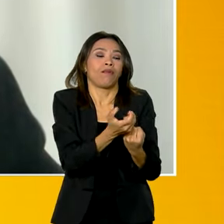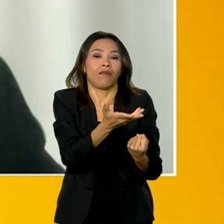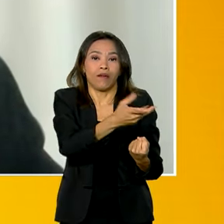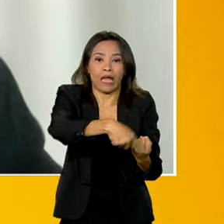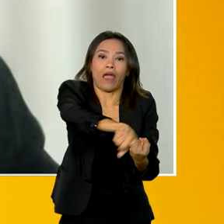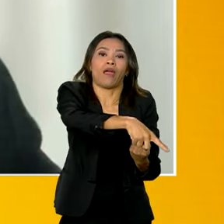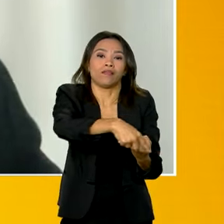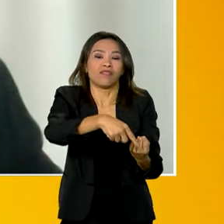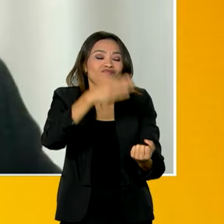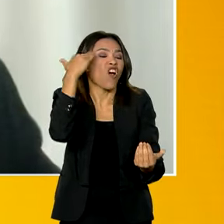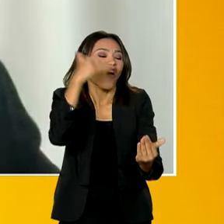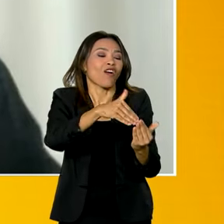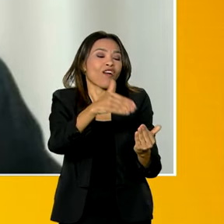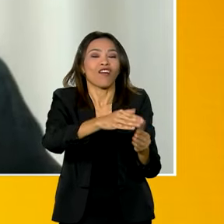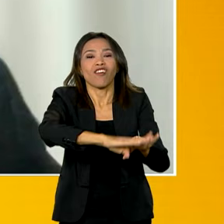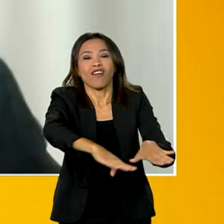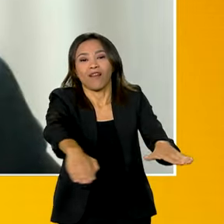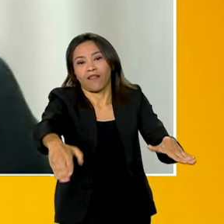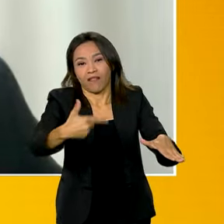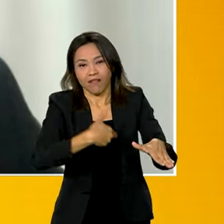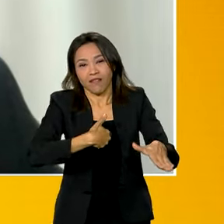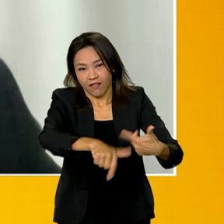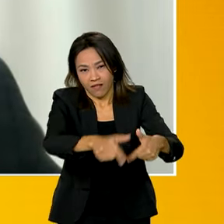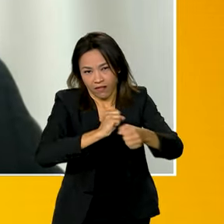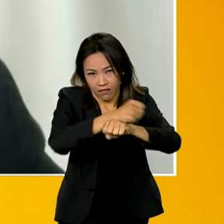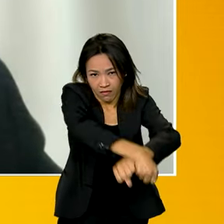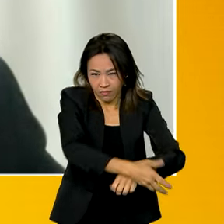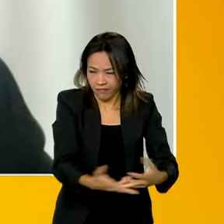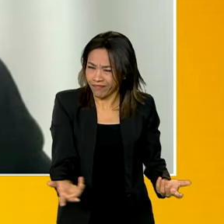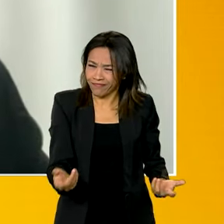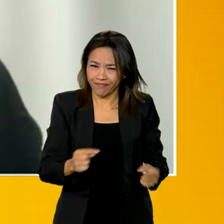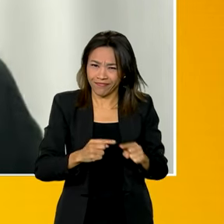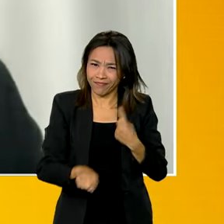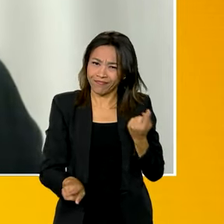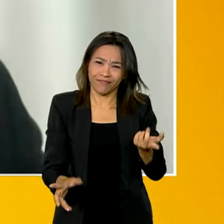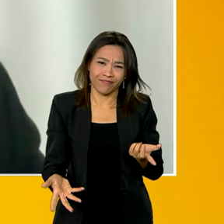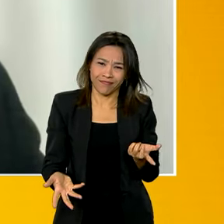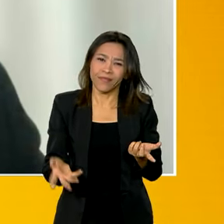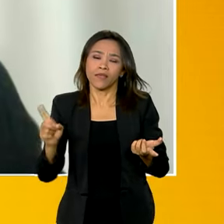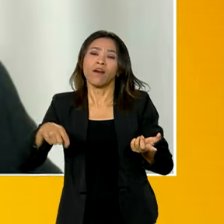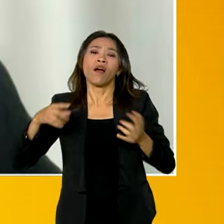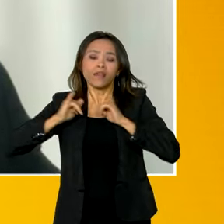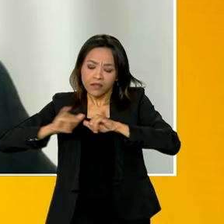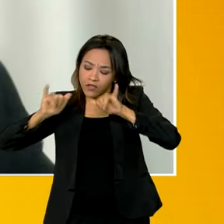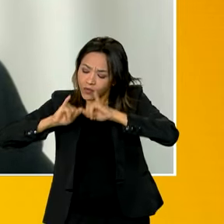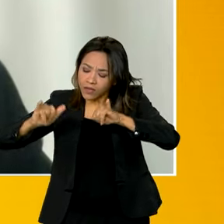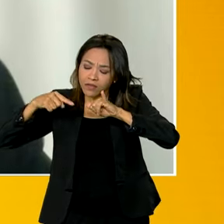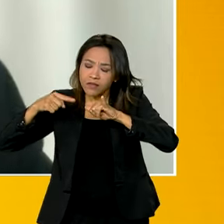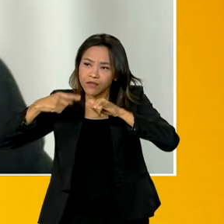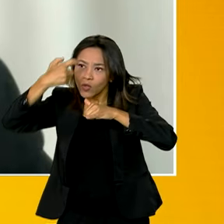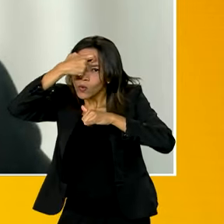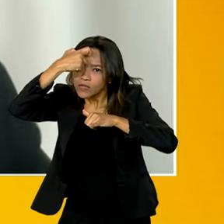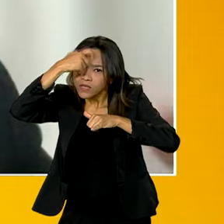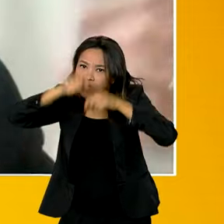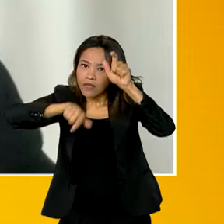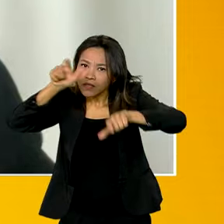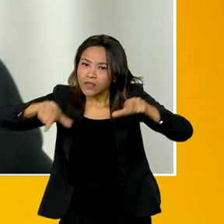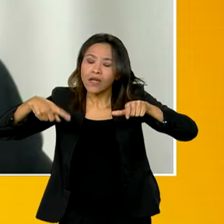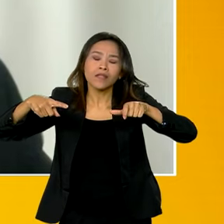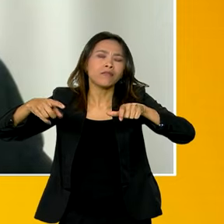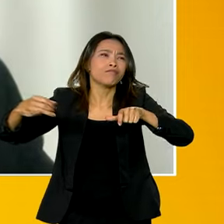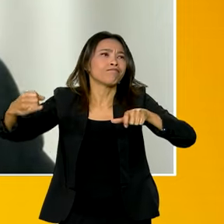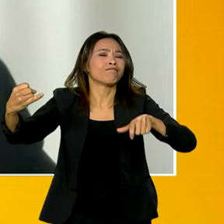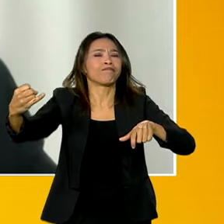esse trabalho precoce de crianças e adolescentes. Então, essas campanhas de conscientização e sensibilização são importantes para exatamente